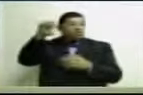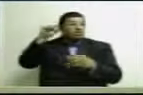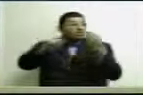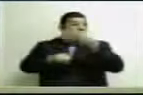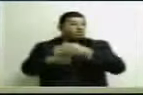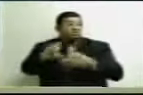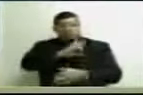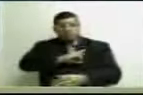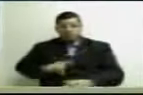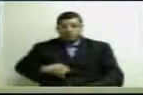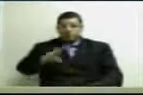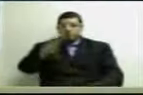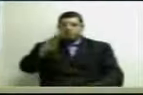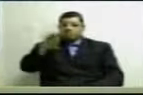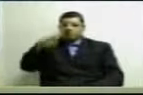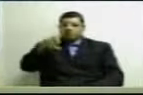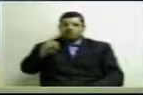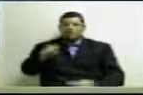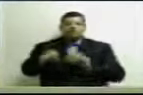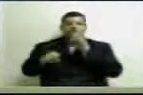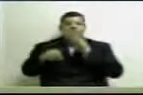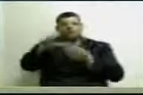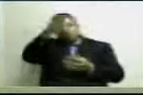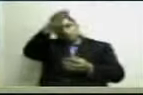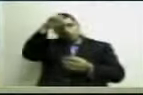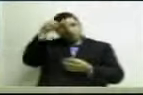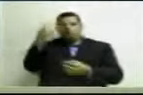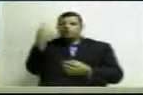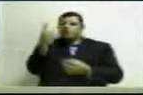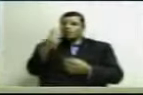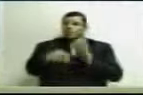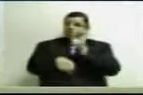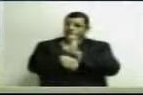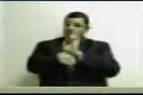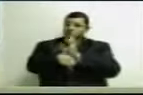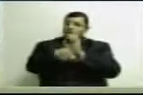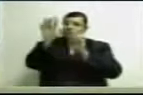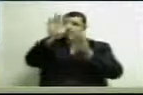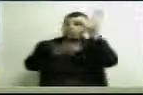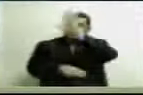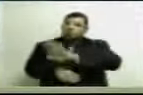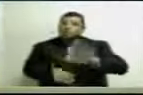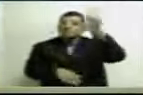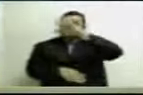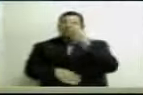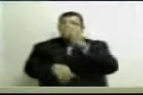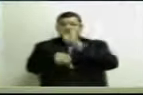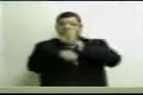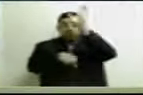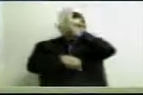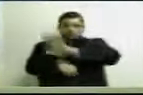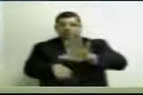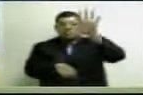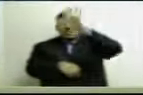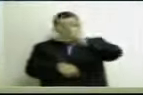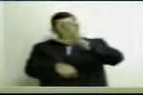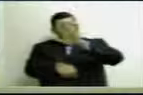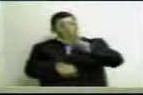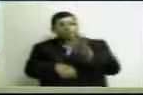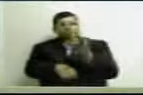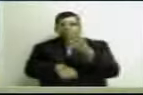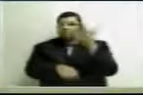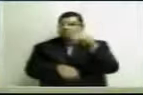excelência, deputado Artubis Neto, o Amazonas é o único estado da federação, o único estado da federação